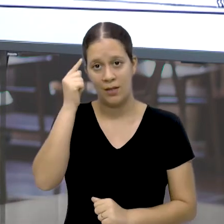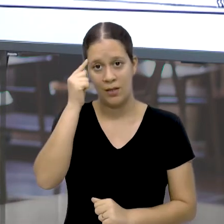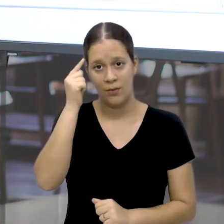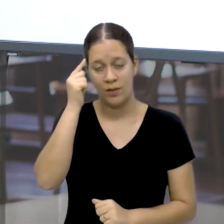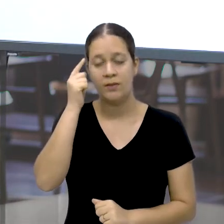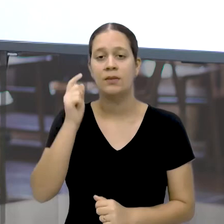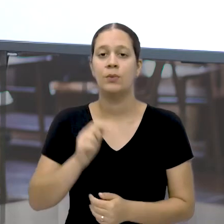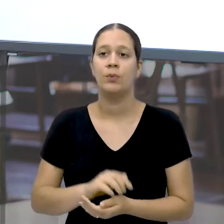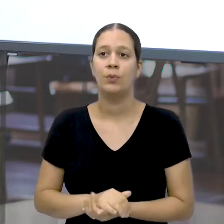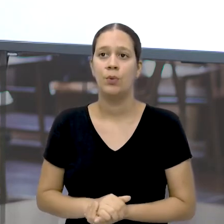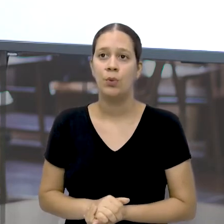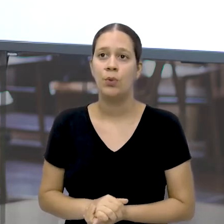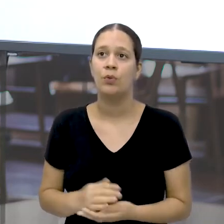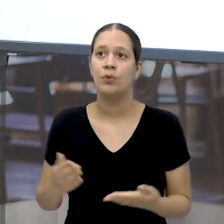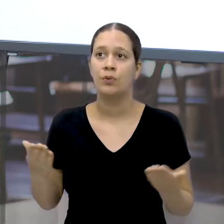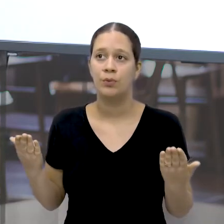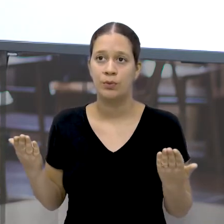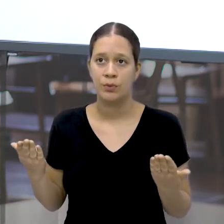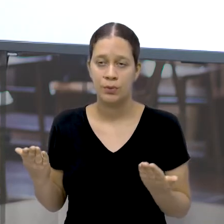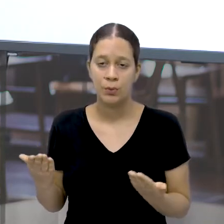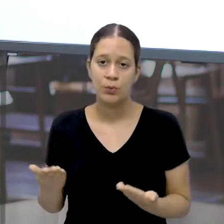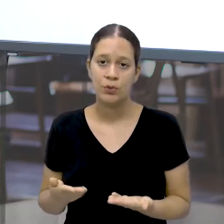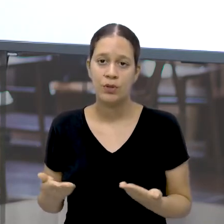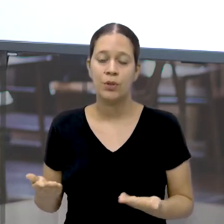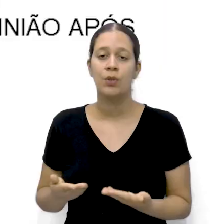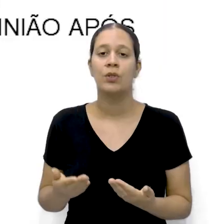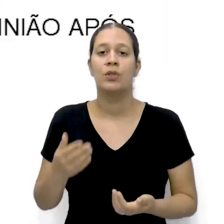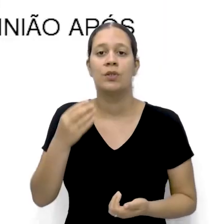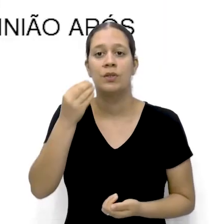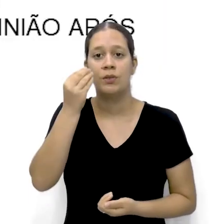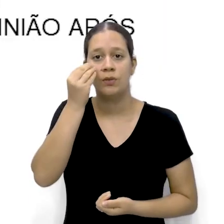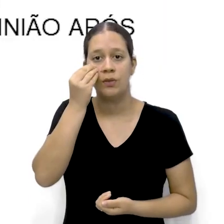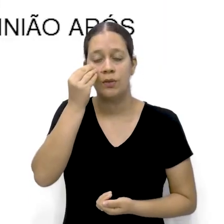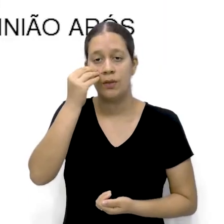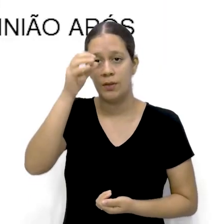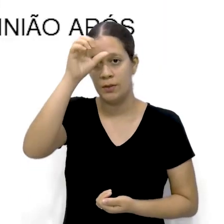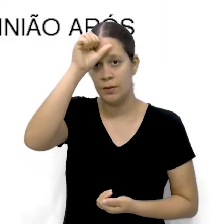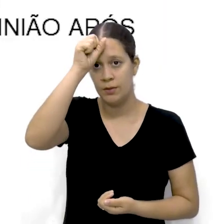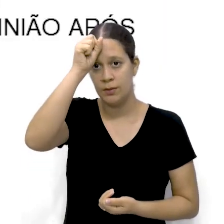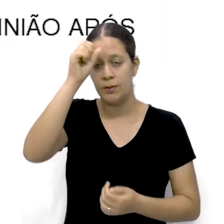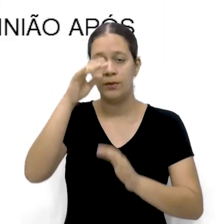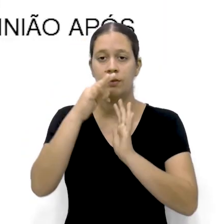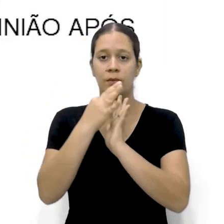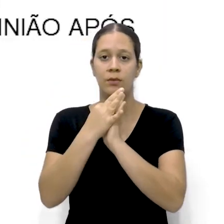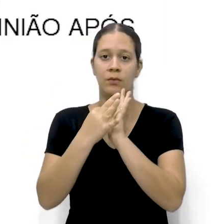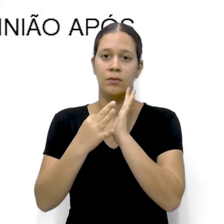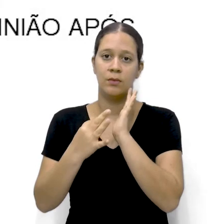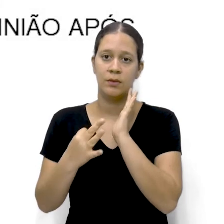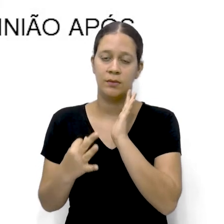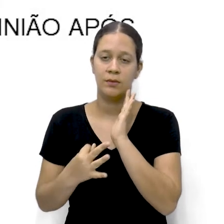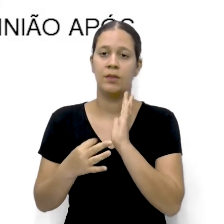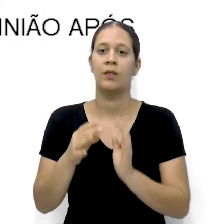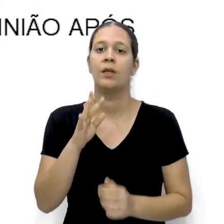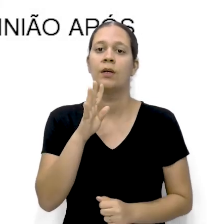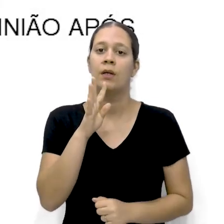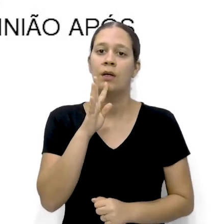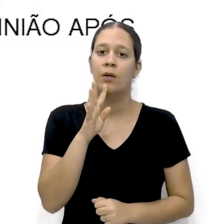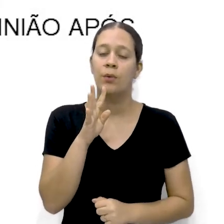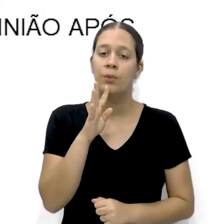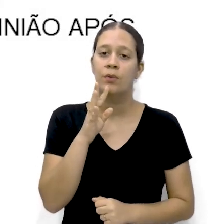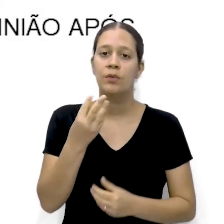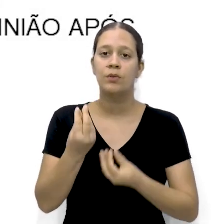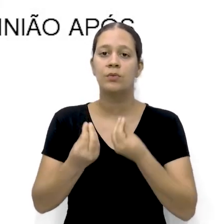Hoje Nós vimos E aprendemos E Em geral Dos textos Vocês conheceram